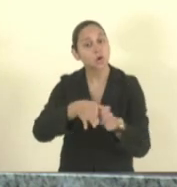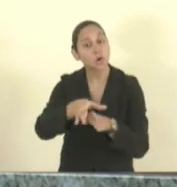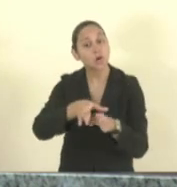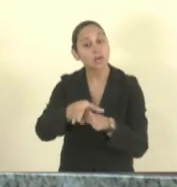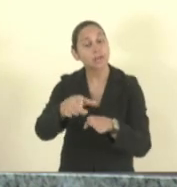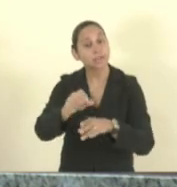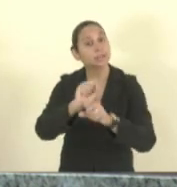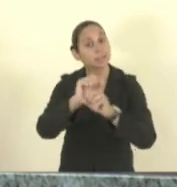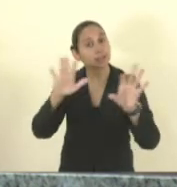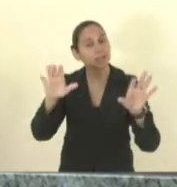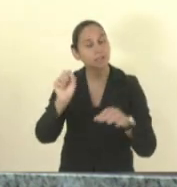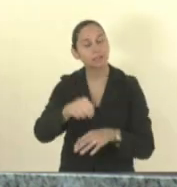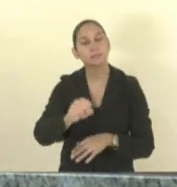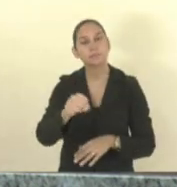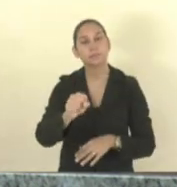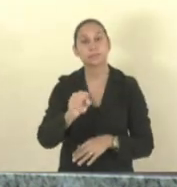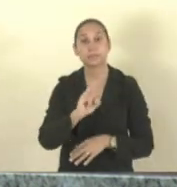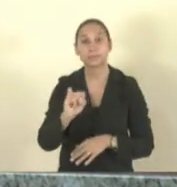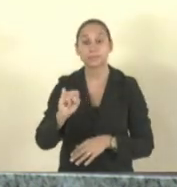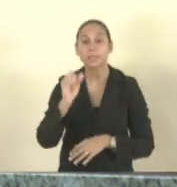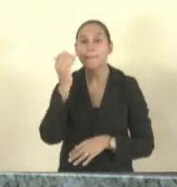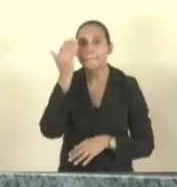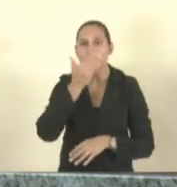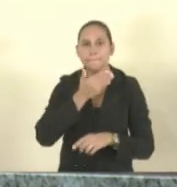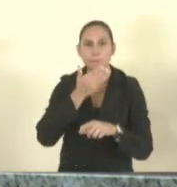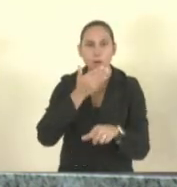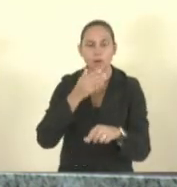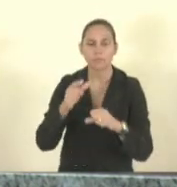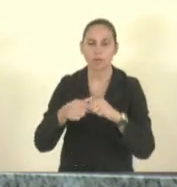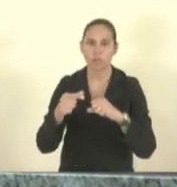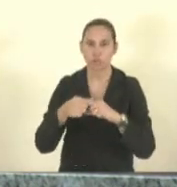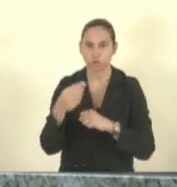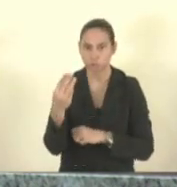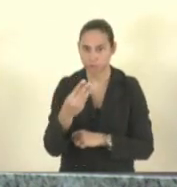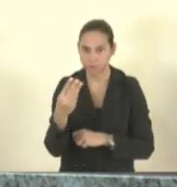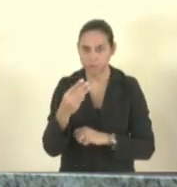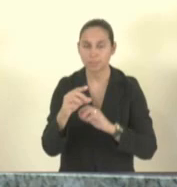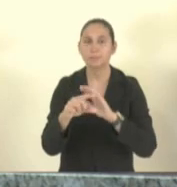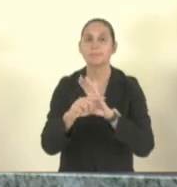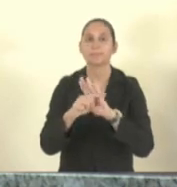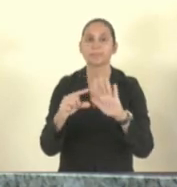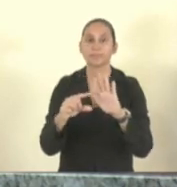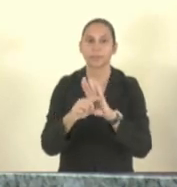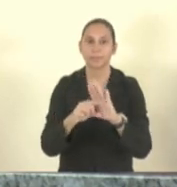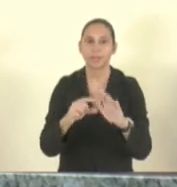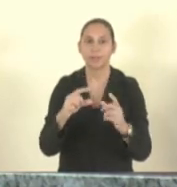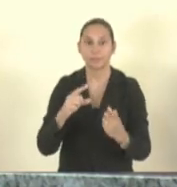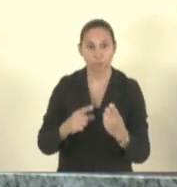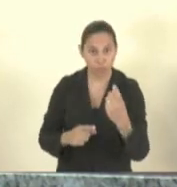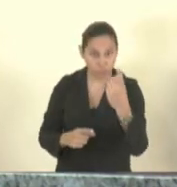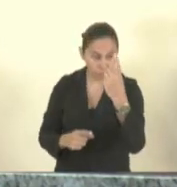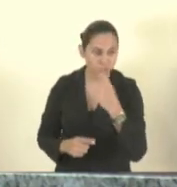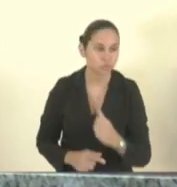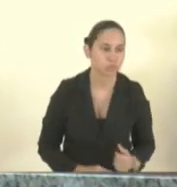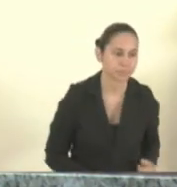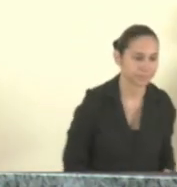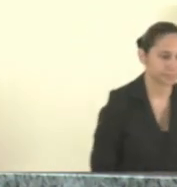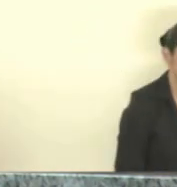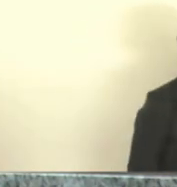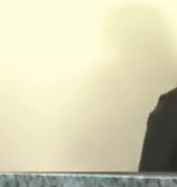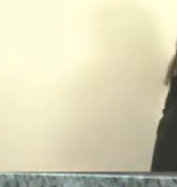em caso de comprovada artigo terceiro parágrafo único em caso de comprovada